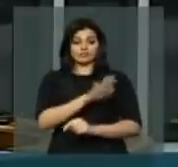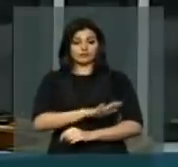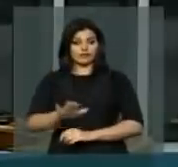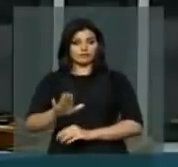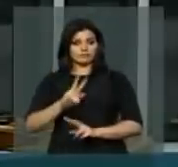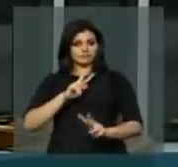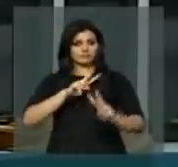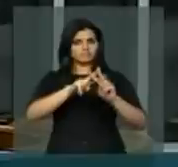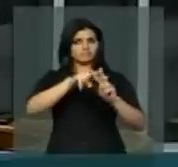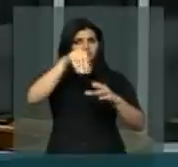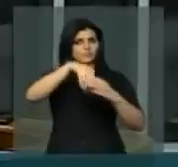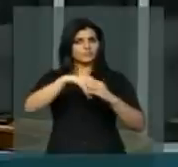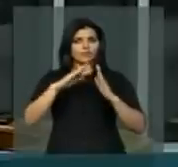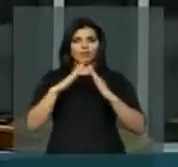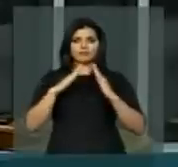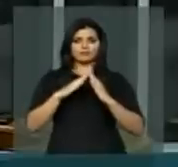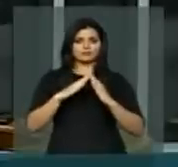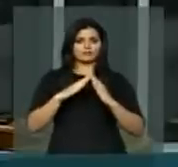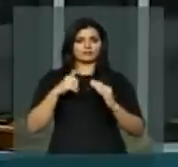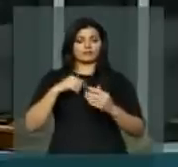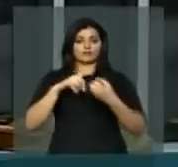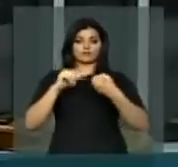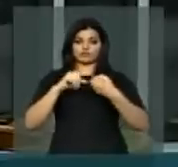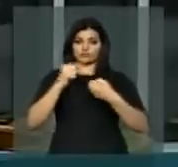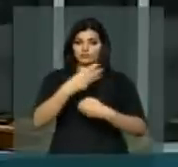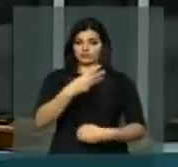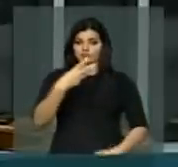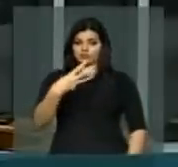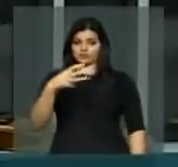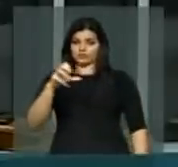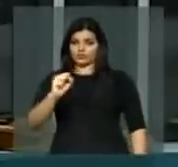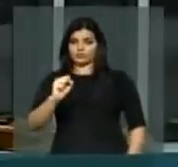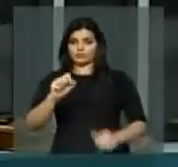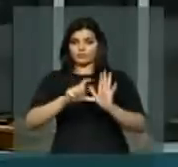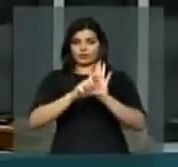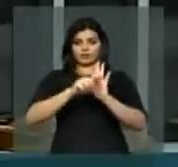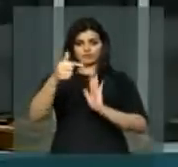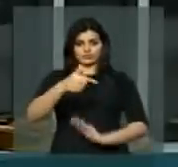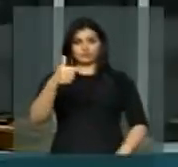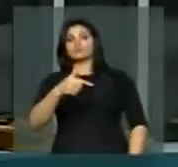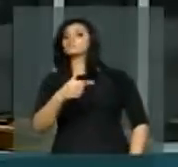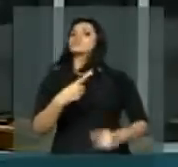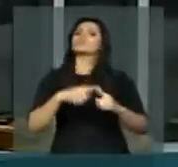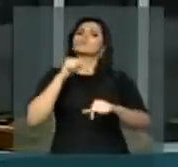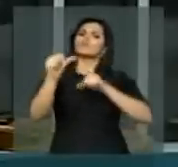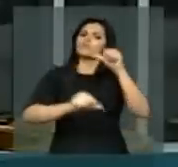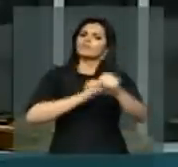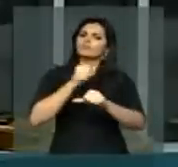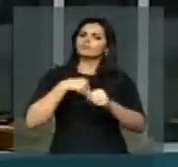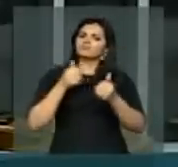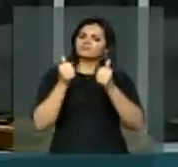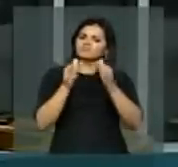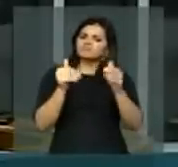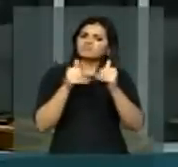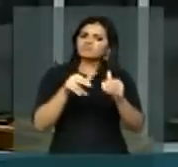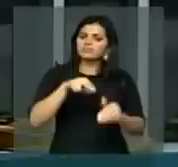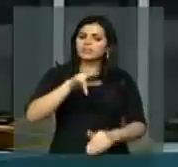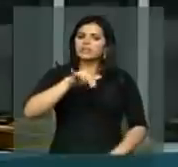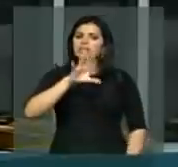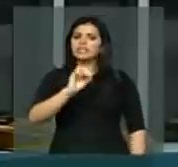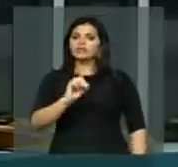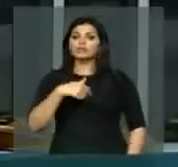privado. O artigo 338, parágrafo 2º, quem modifica, danifica ou destrói ninho,